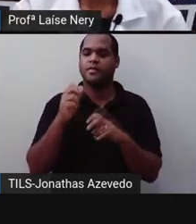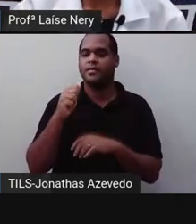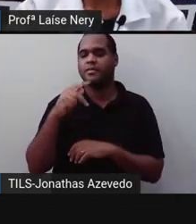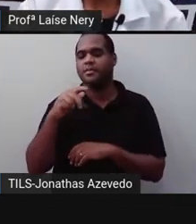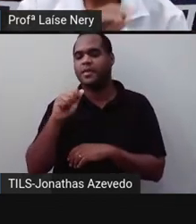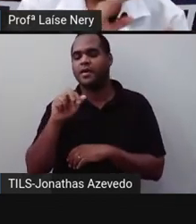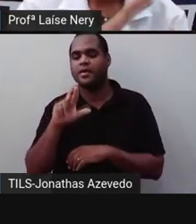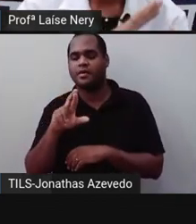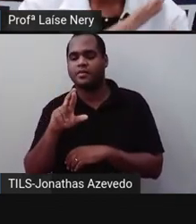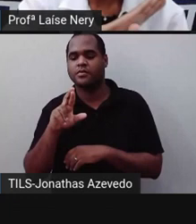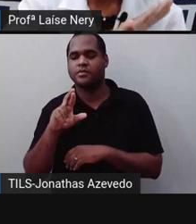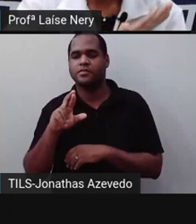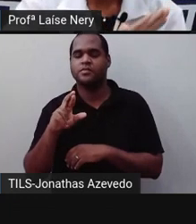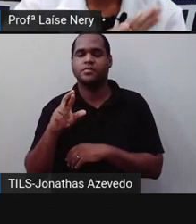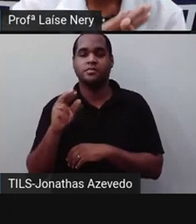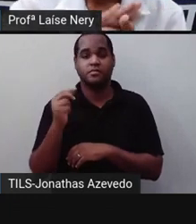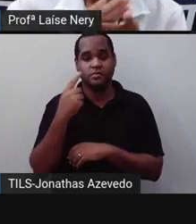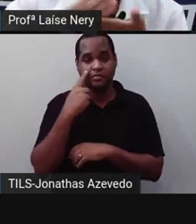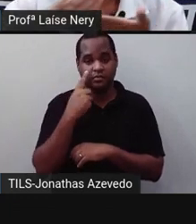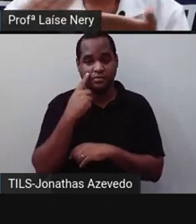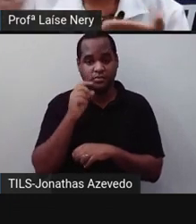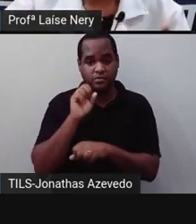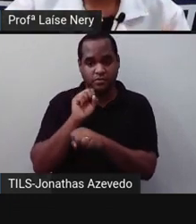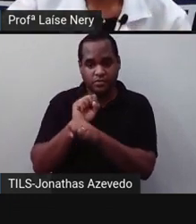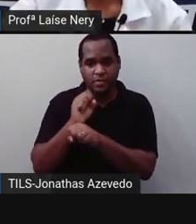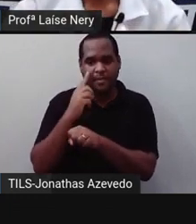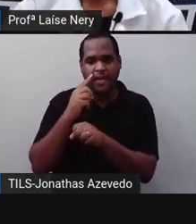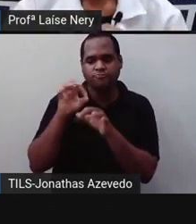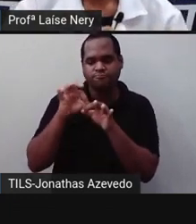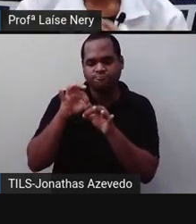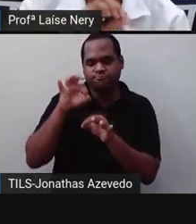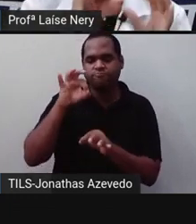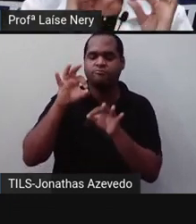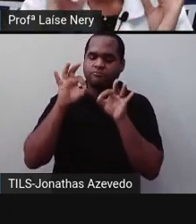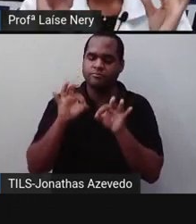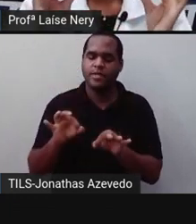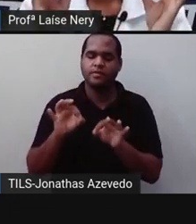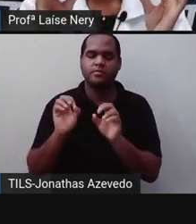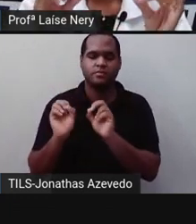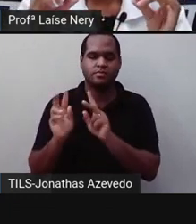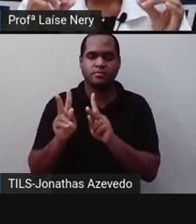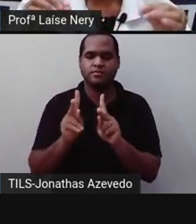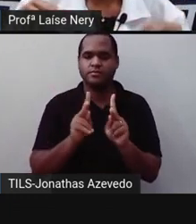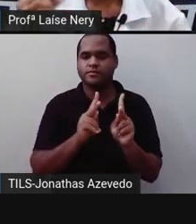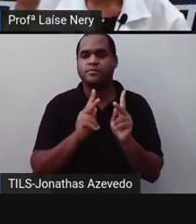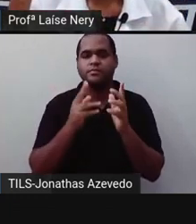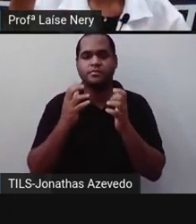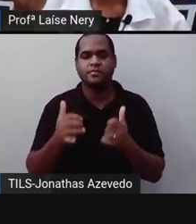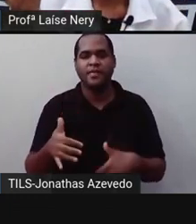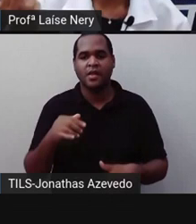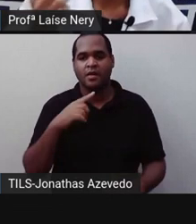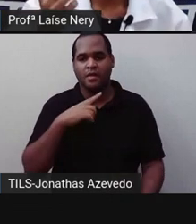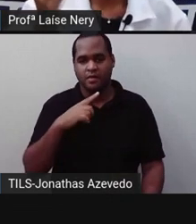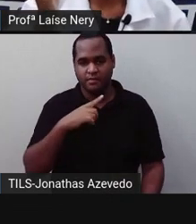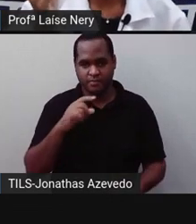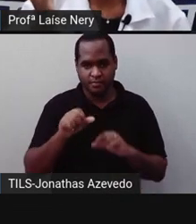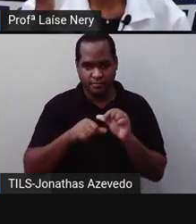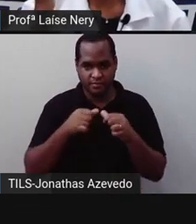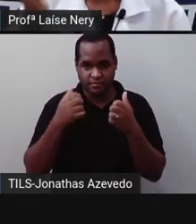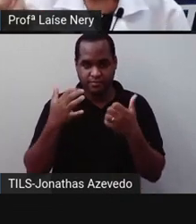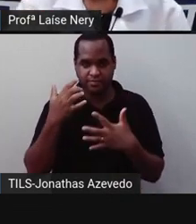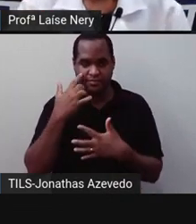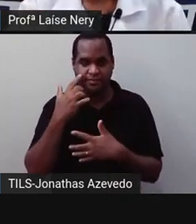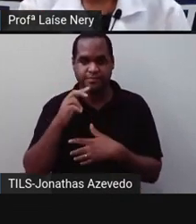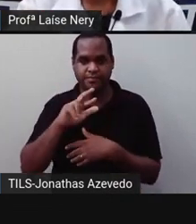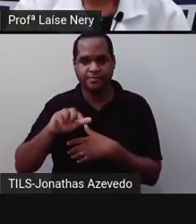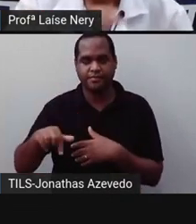arestas? Ou seja, deixar tudo retinho. Por quê? Então, utiliza esse nome, o nome desse